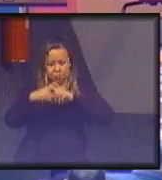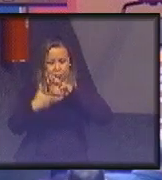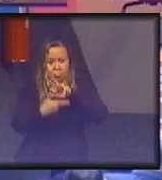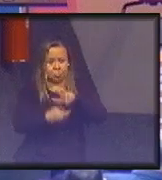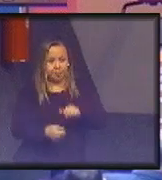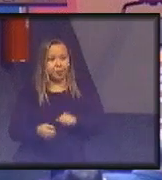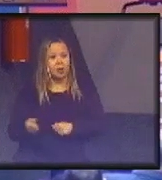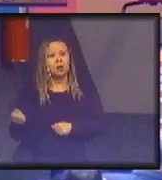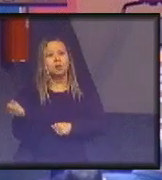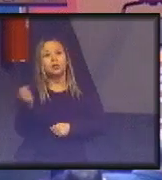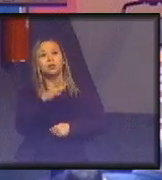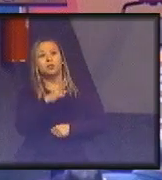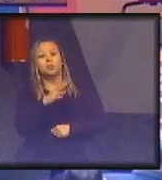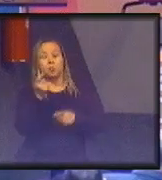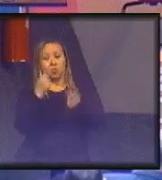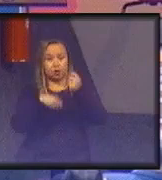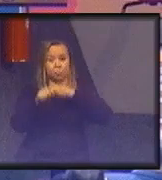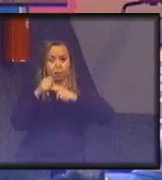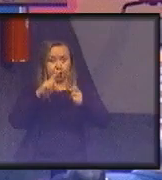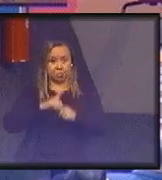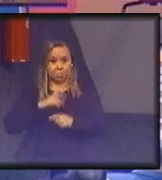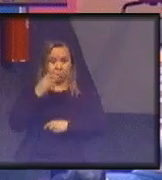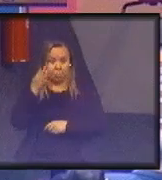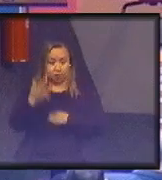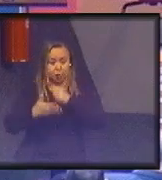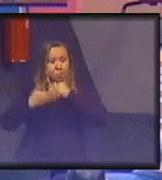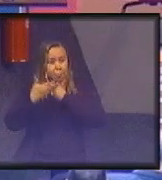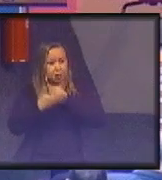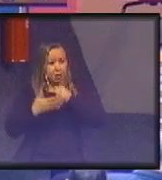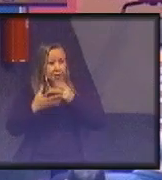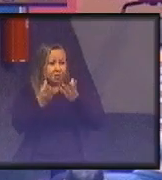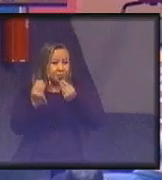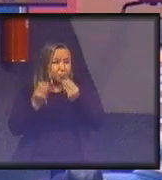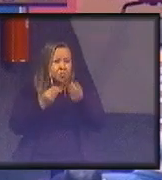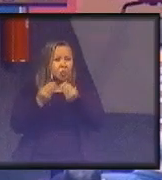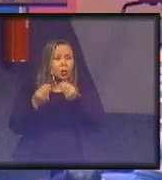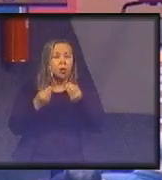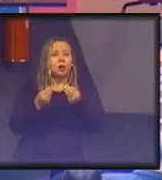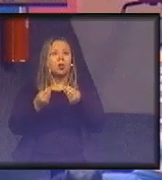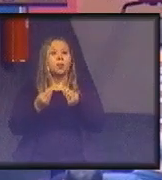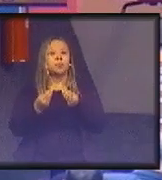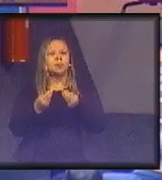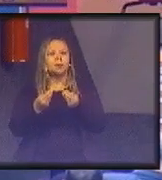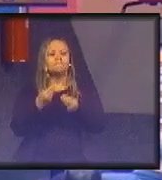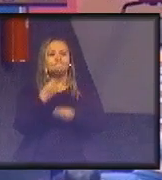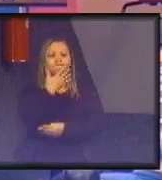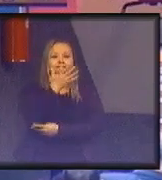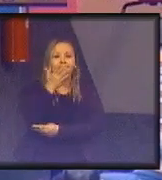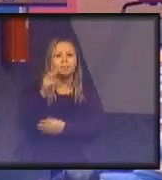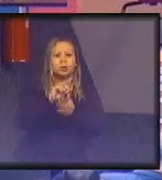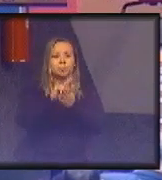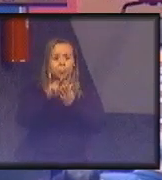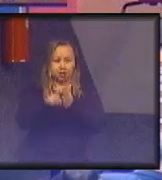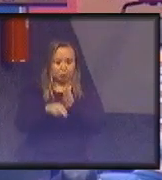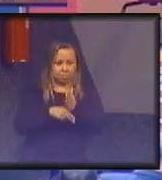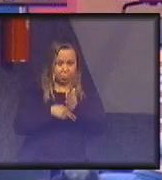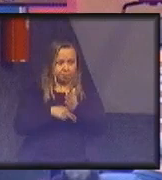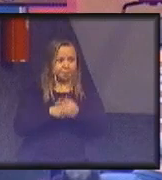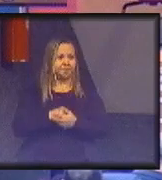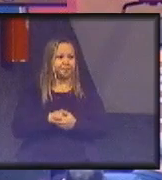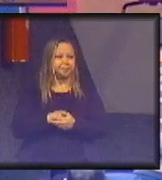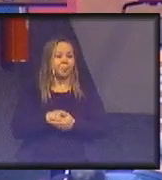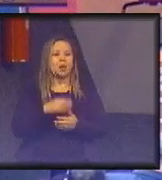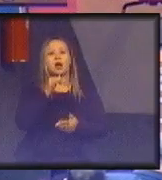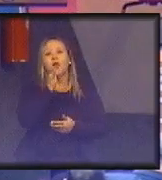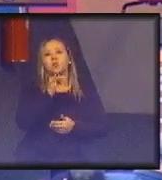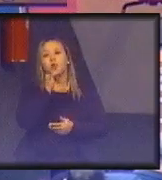novas economias terão que ser baseadas muito em conhecer a biodiversidade. Exemplo concreto. Quer dizer, você